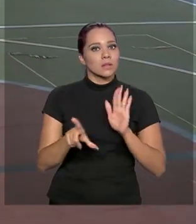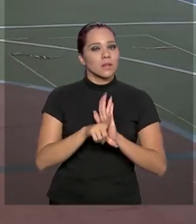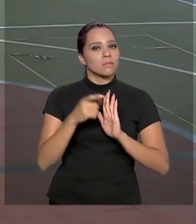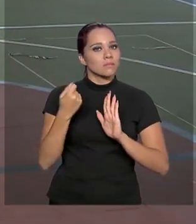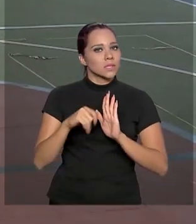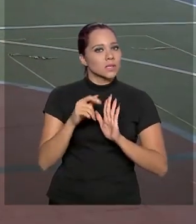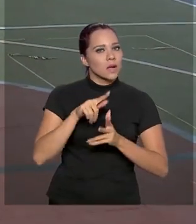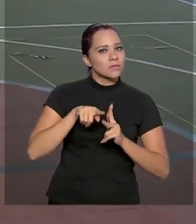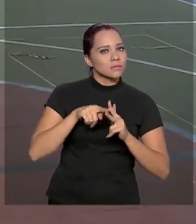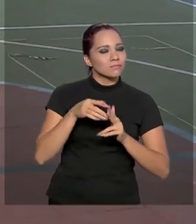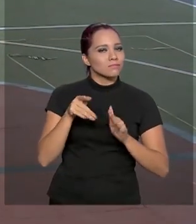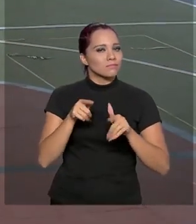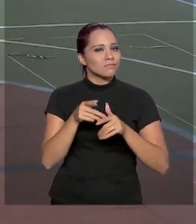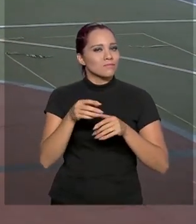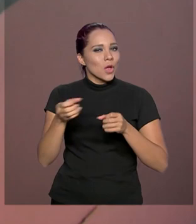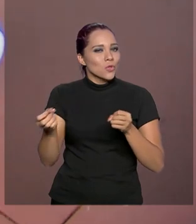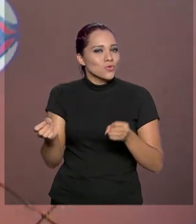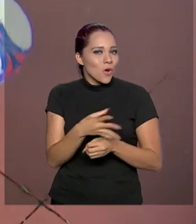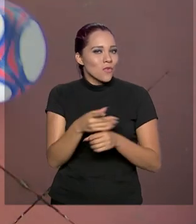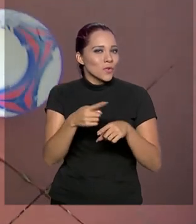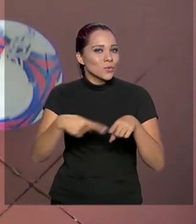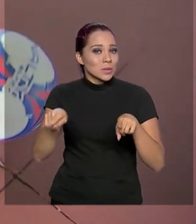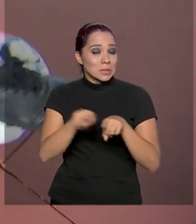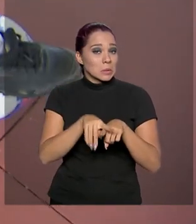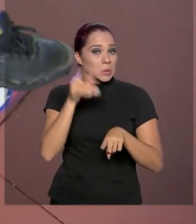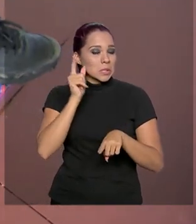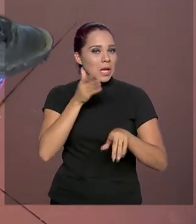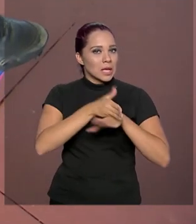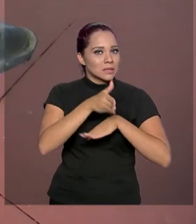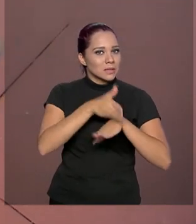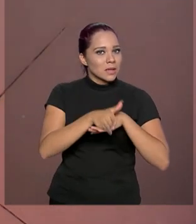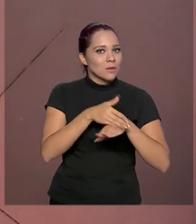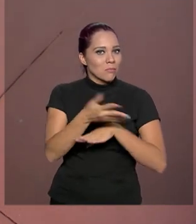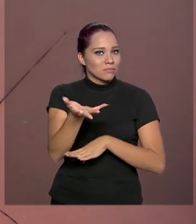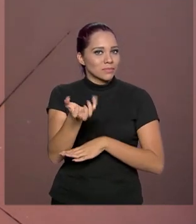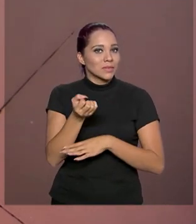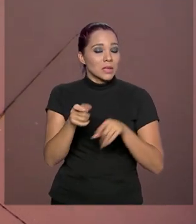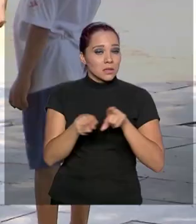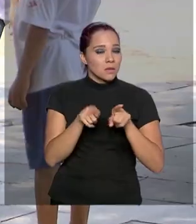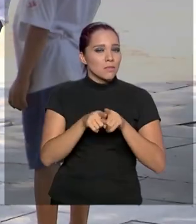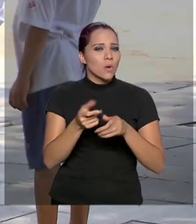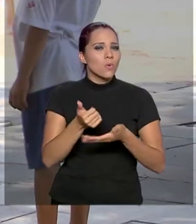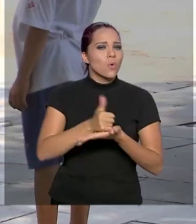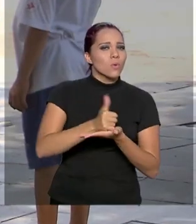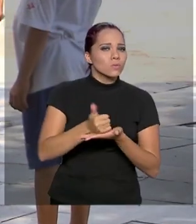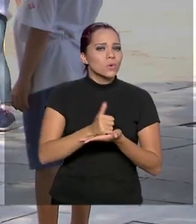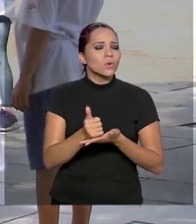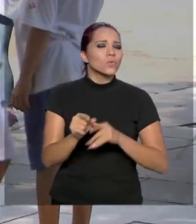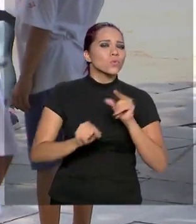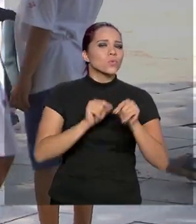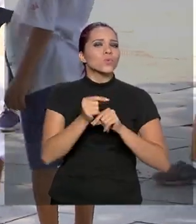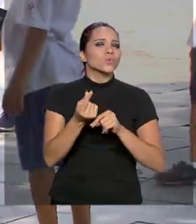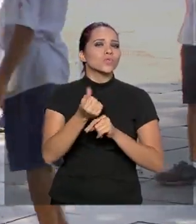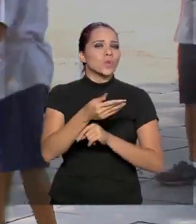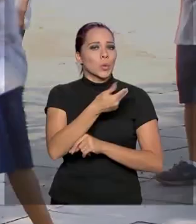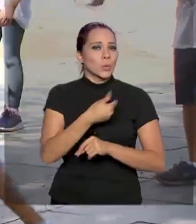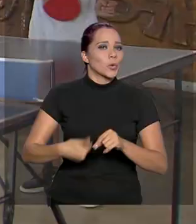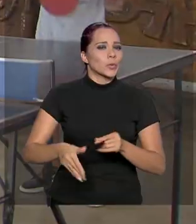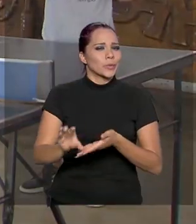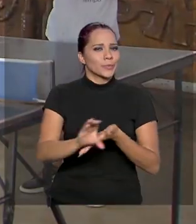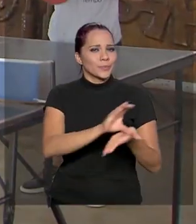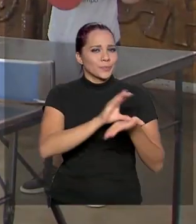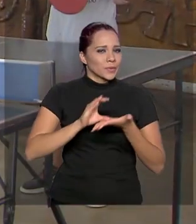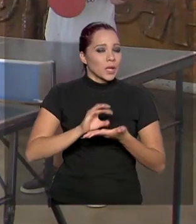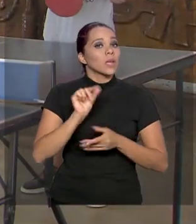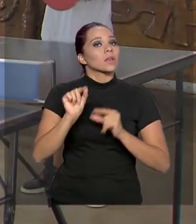ser modernizada para facilitar o acesso aos benefícios e o controle dos recursos públicos. E foi isso que